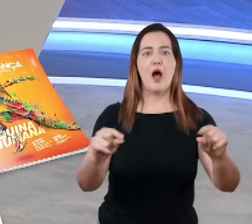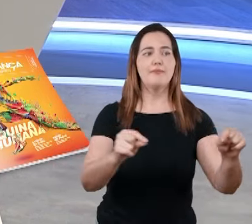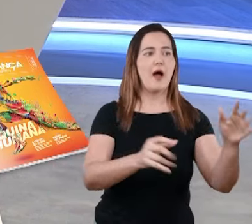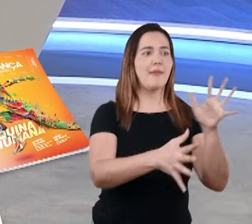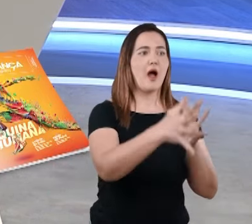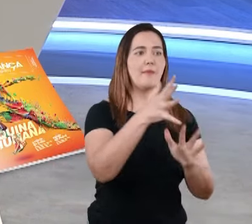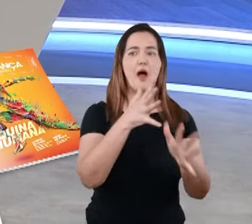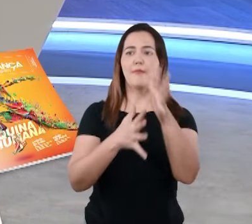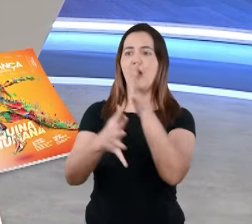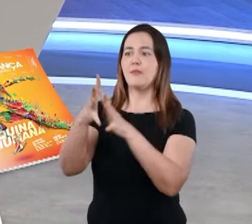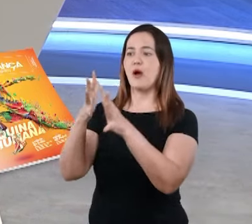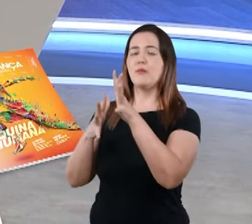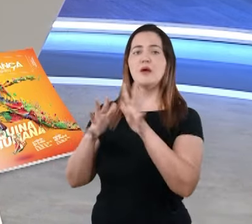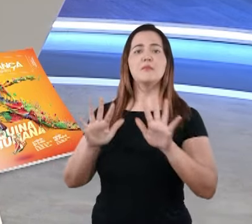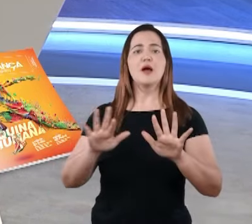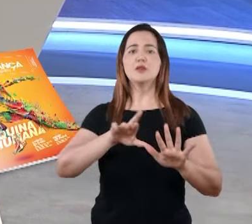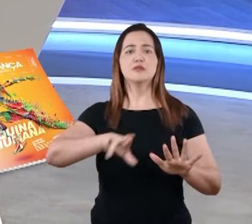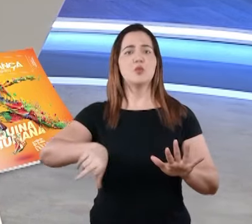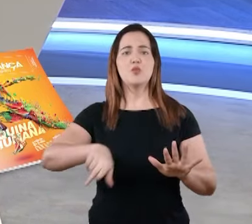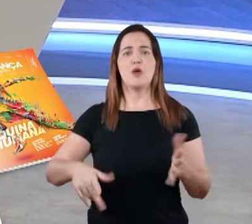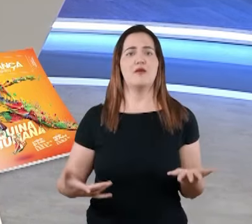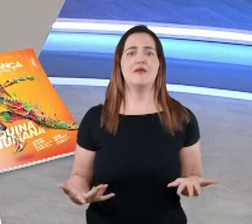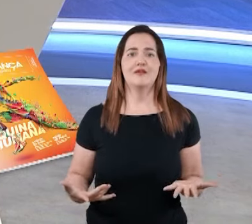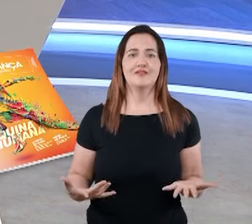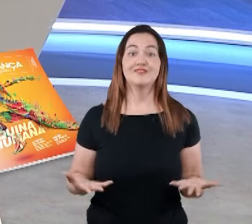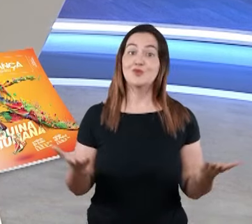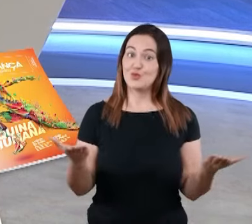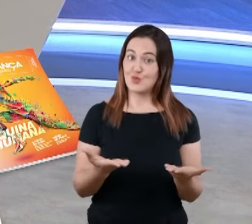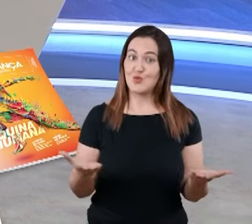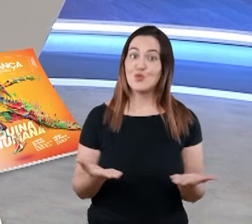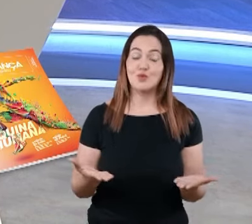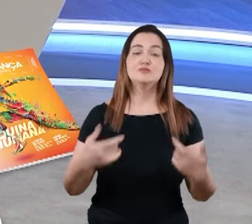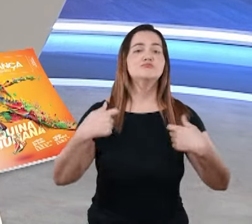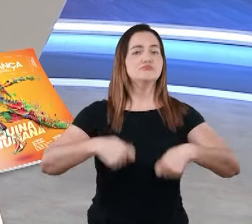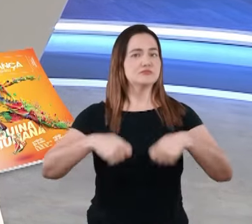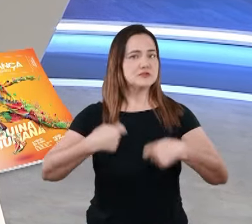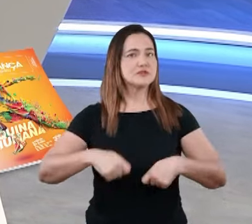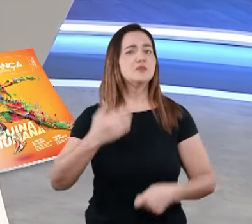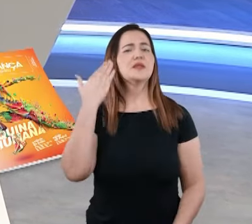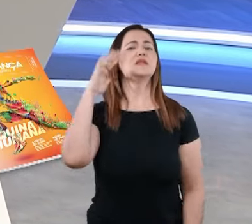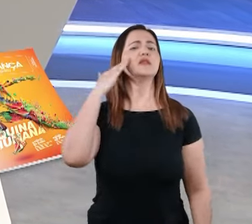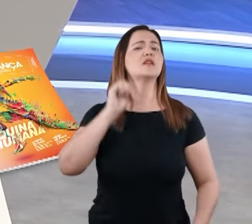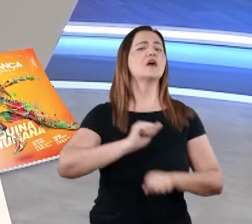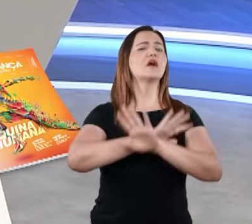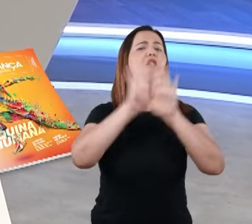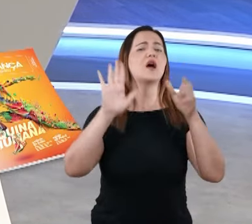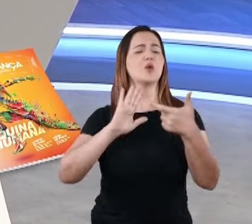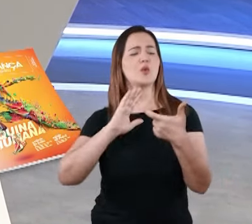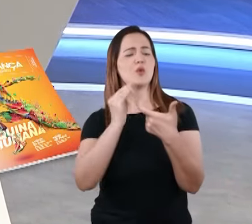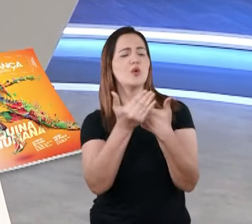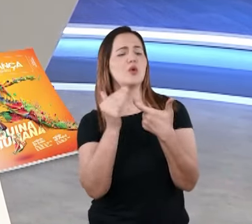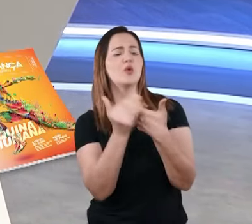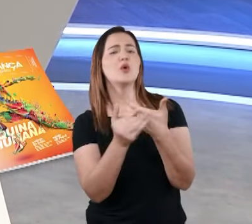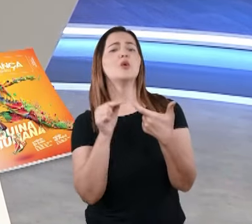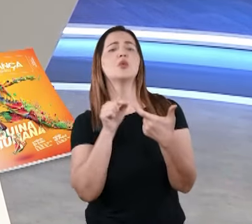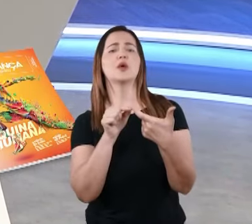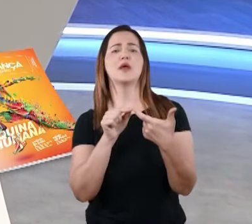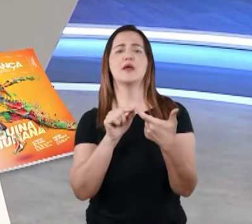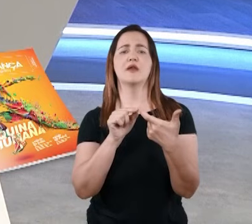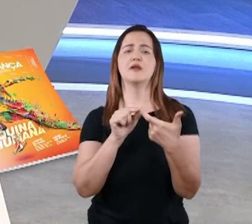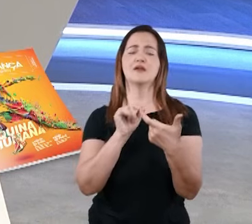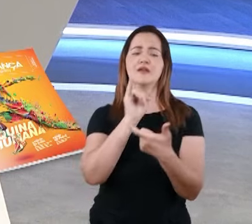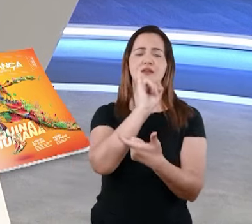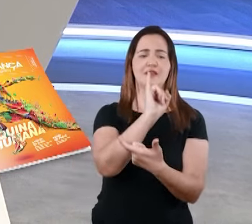naquilo que Deus já deixou revelado na sua palavra. Então, hoje, nós precisamos compreender melhor o que é